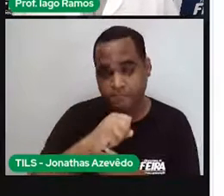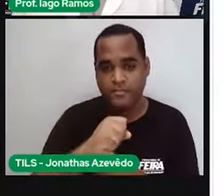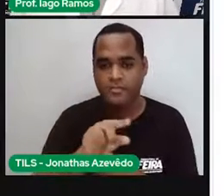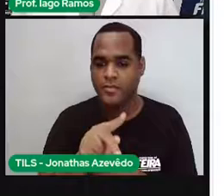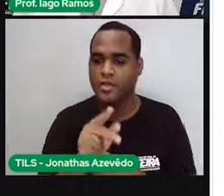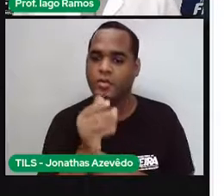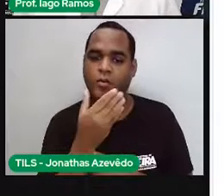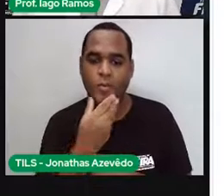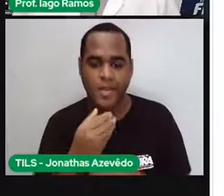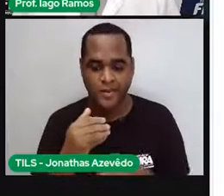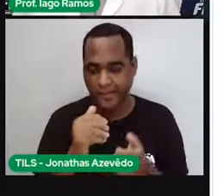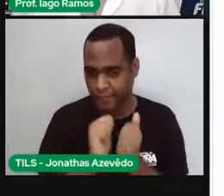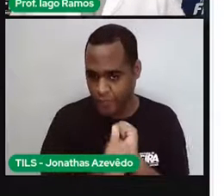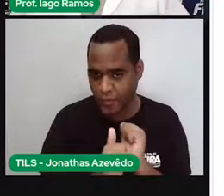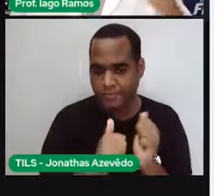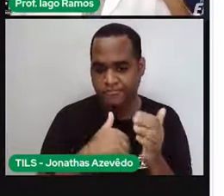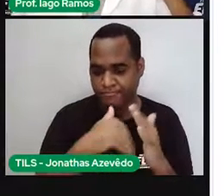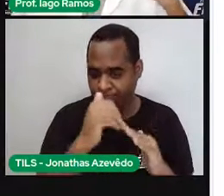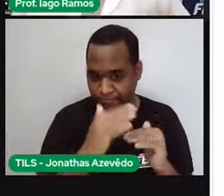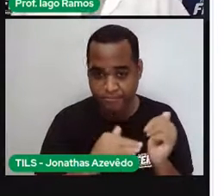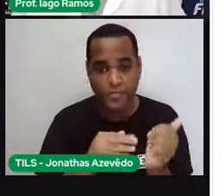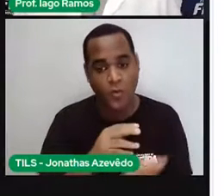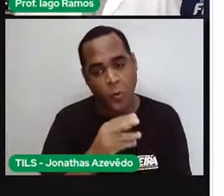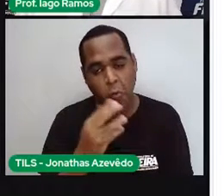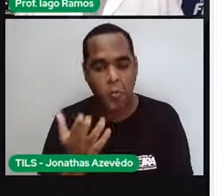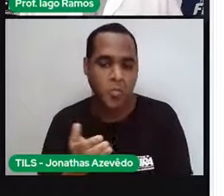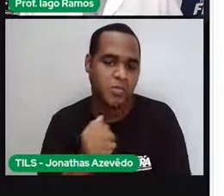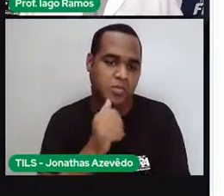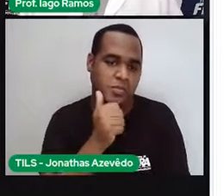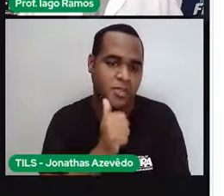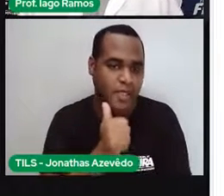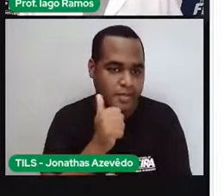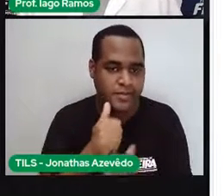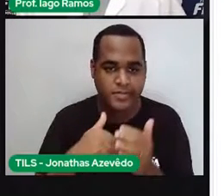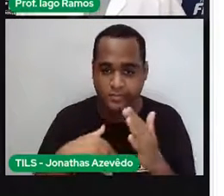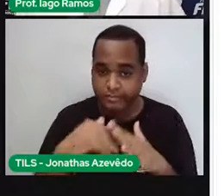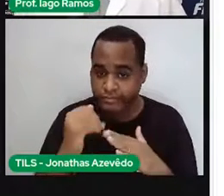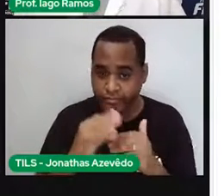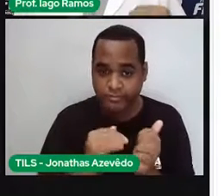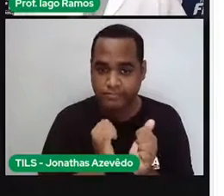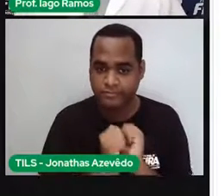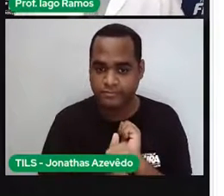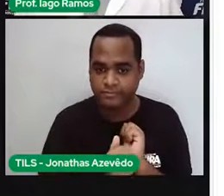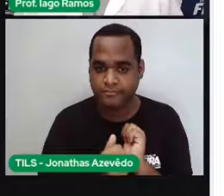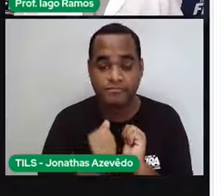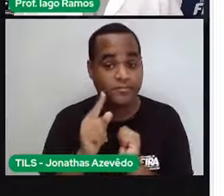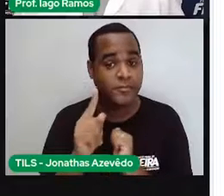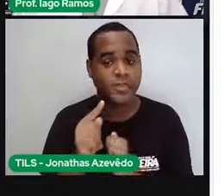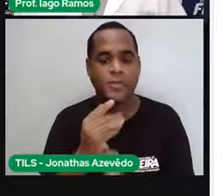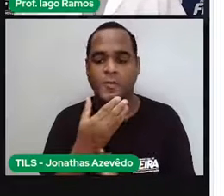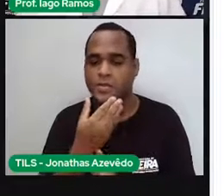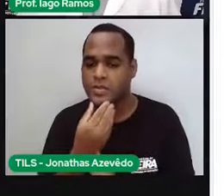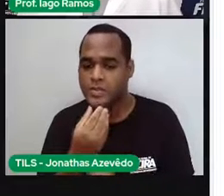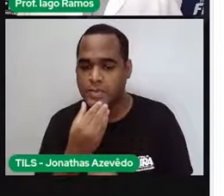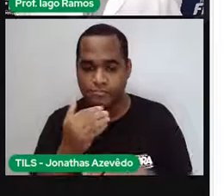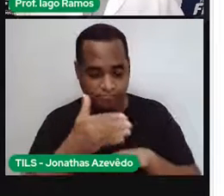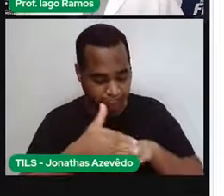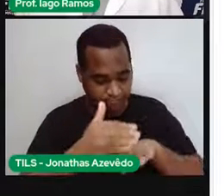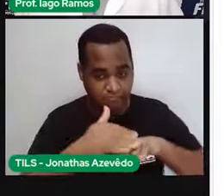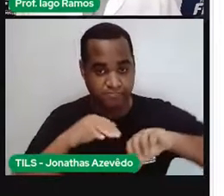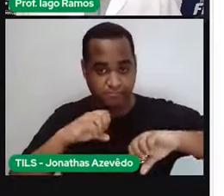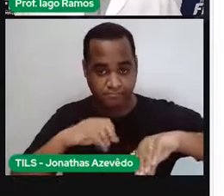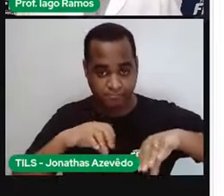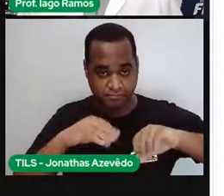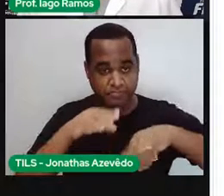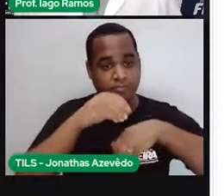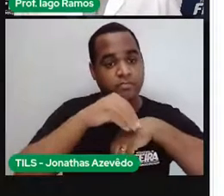uma jogadora de futebol. Em um treino de resistência física, o seu treinador ordenou, né,